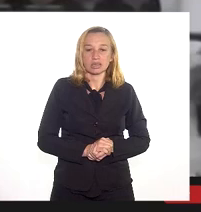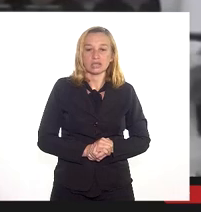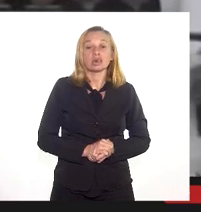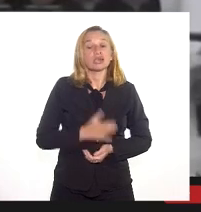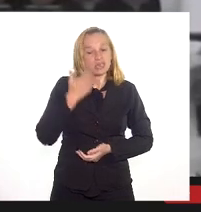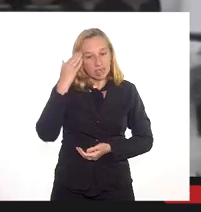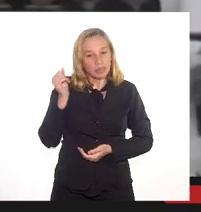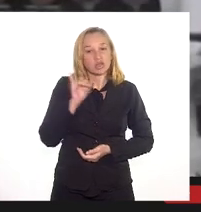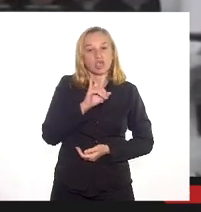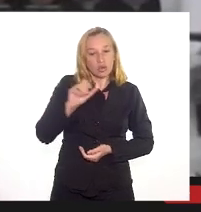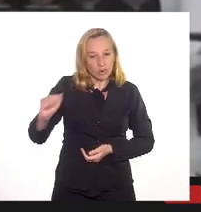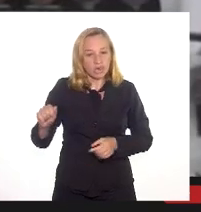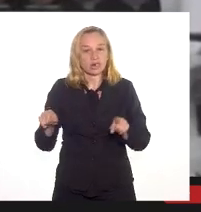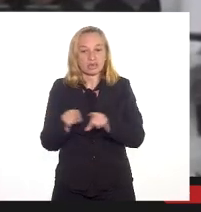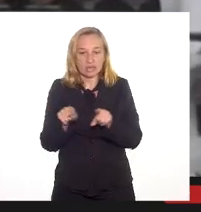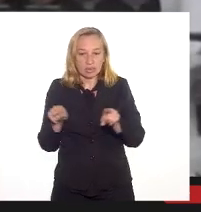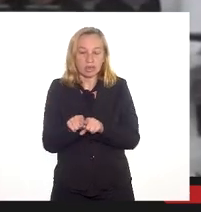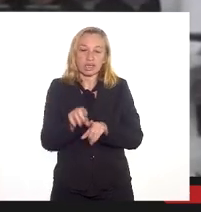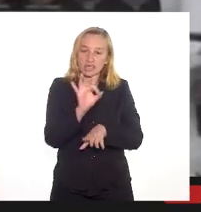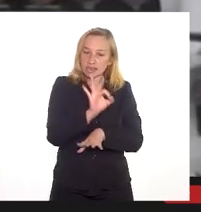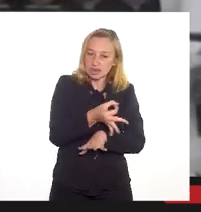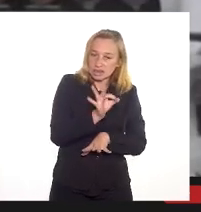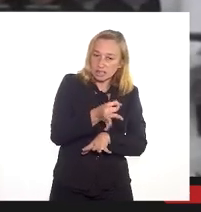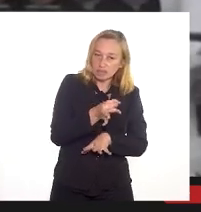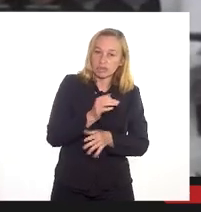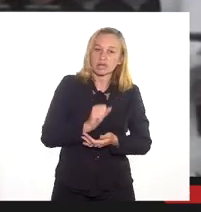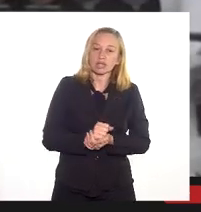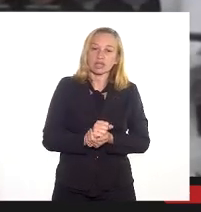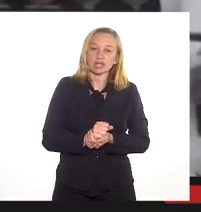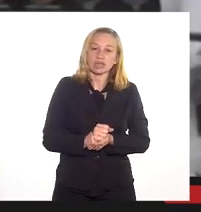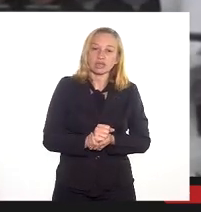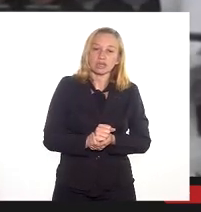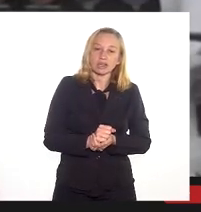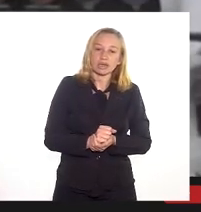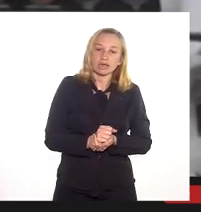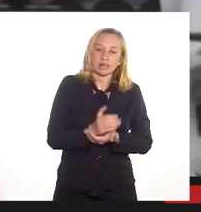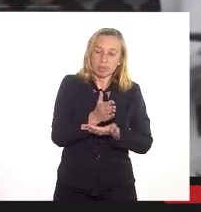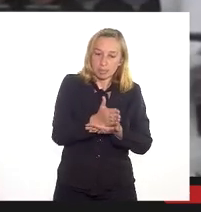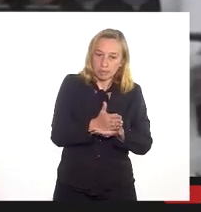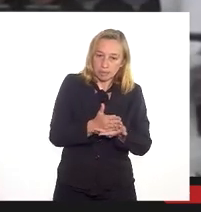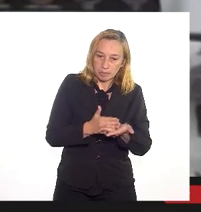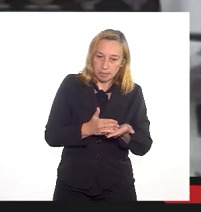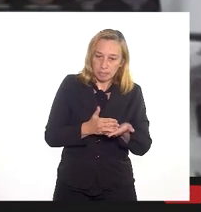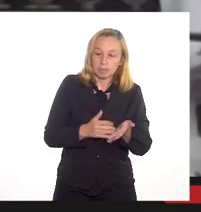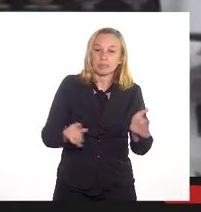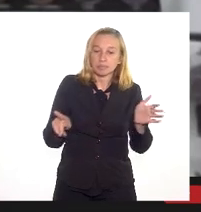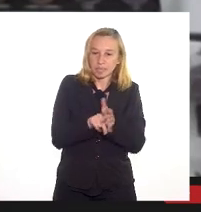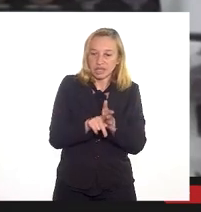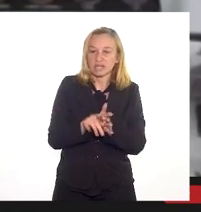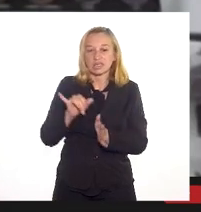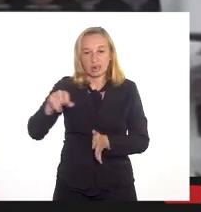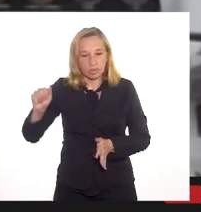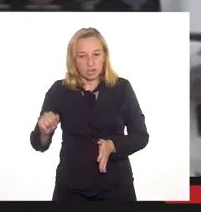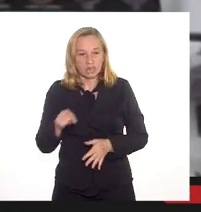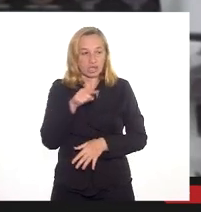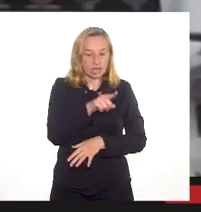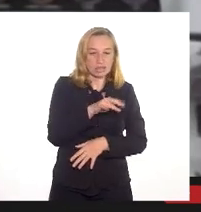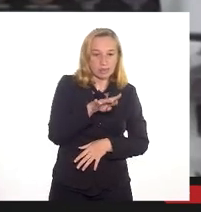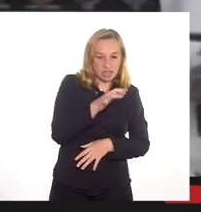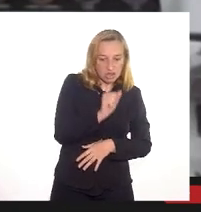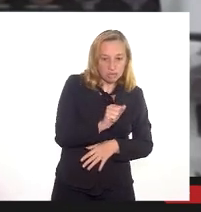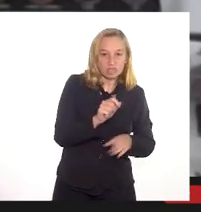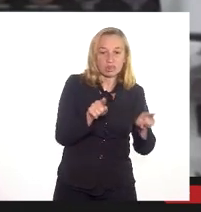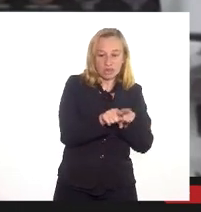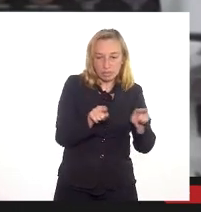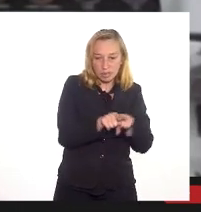o INCRA também está garantido nessa concessão como uma parcela dessa região. Então, esse centro de abastecimento também terá